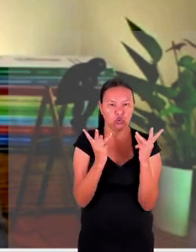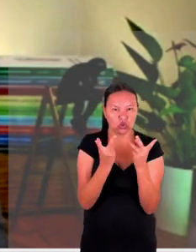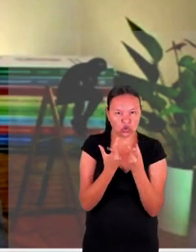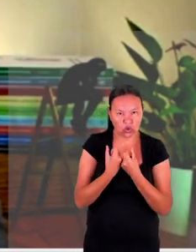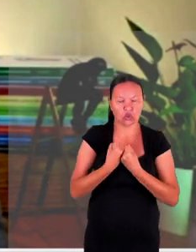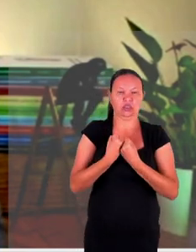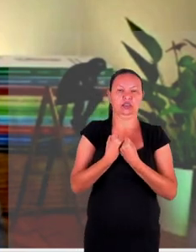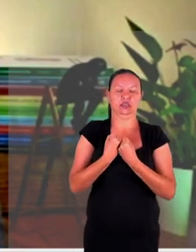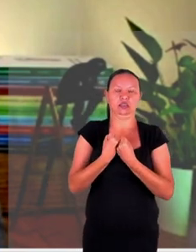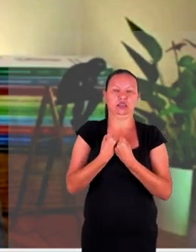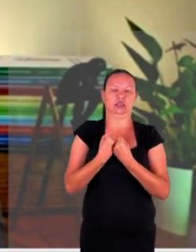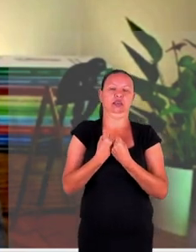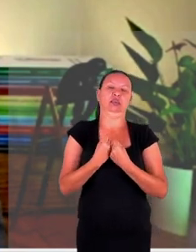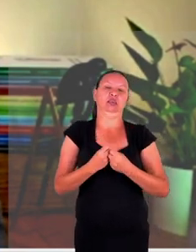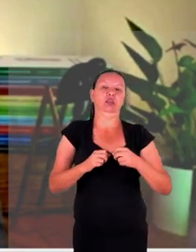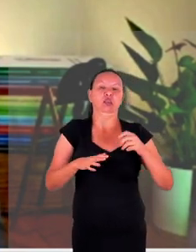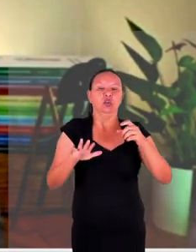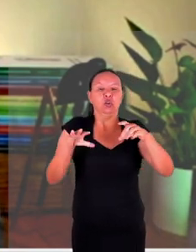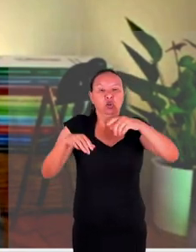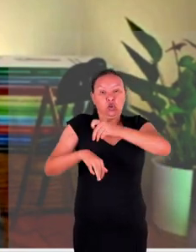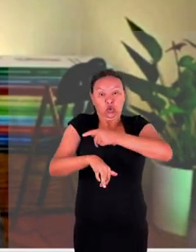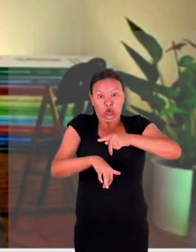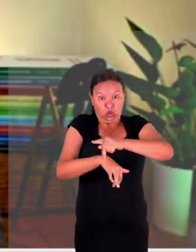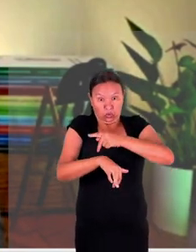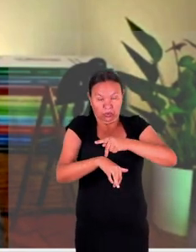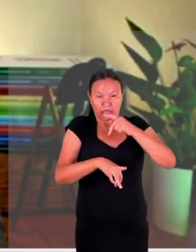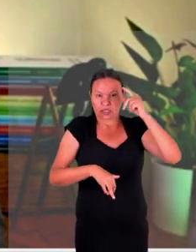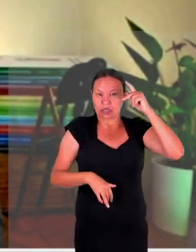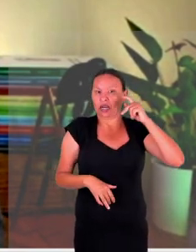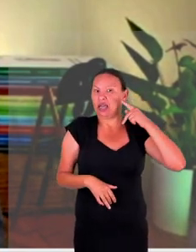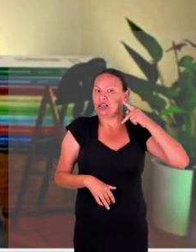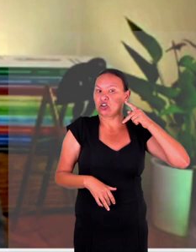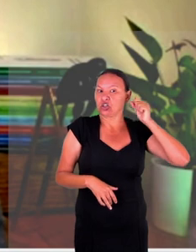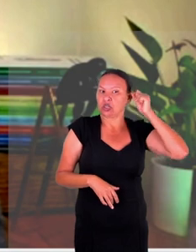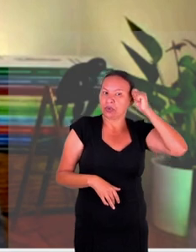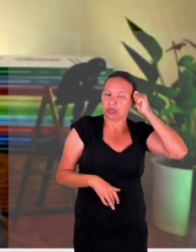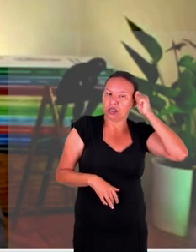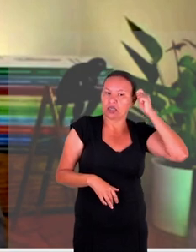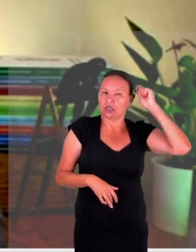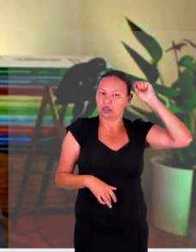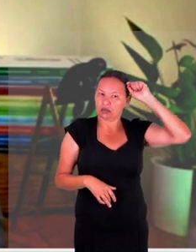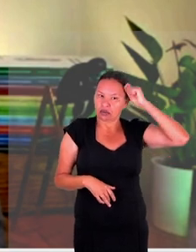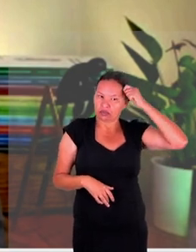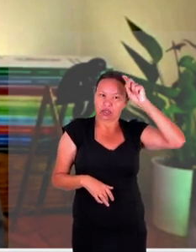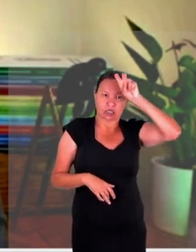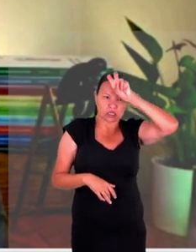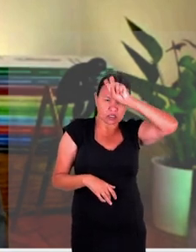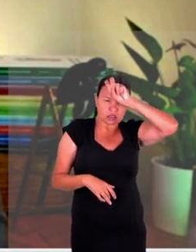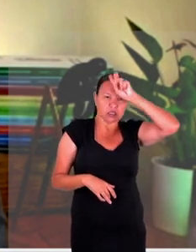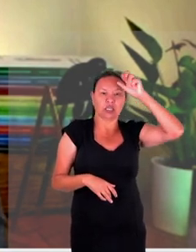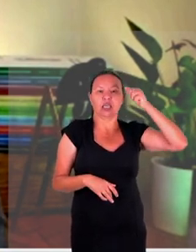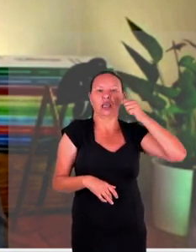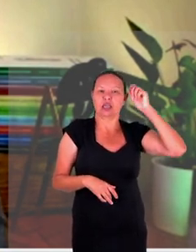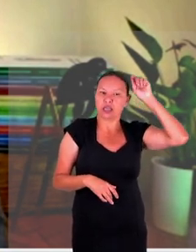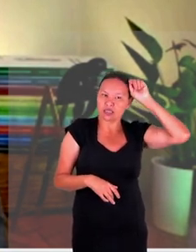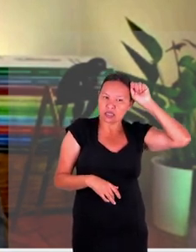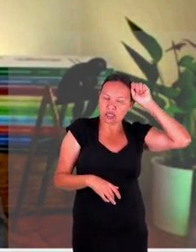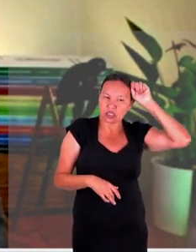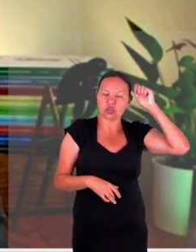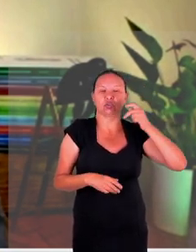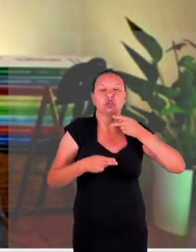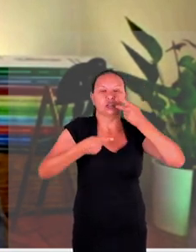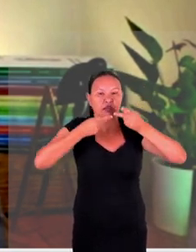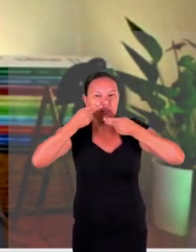a esmagadora maioria dos países latino-americanos africanos e asiáticos tem feito um